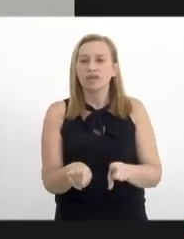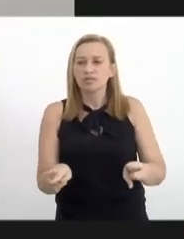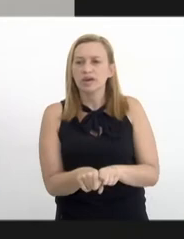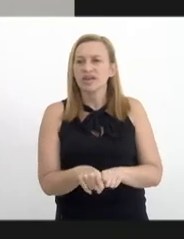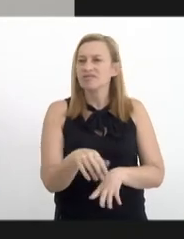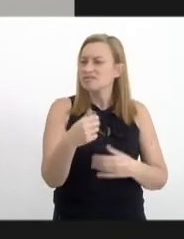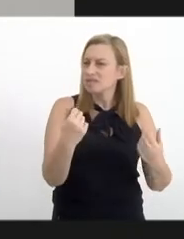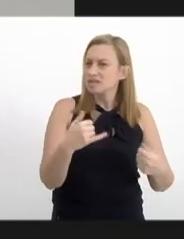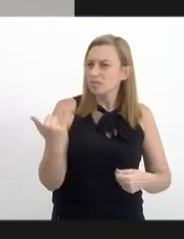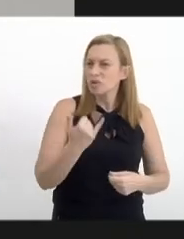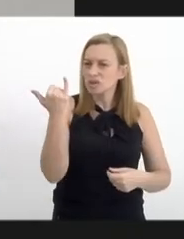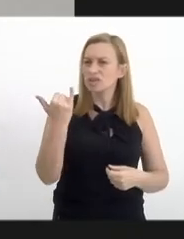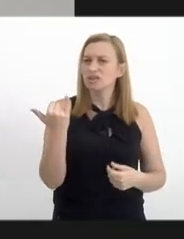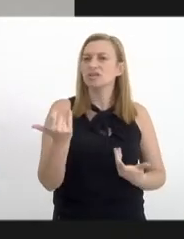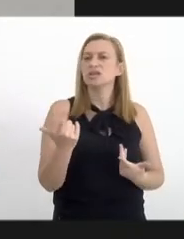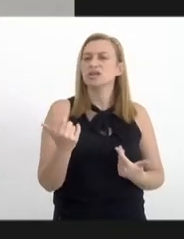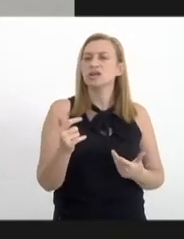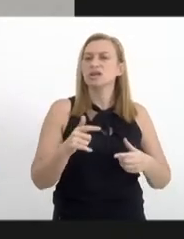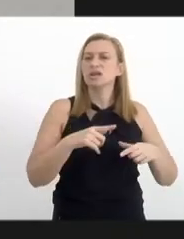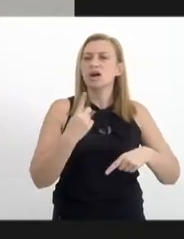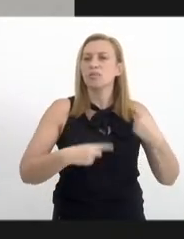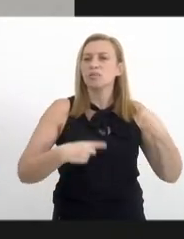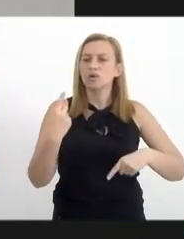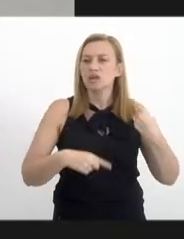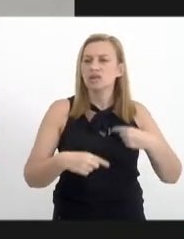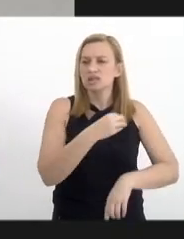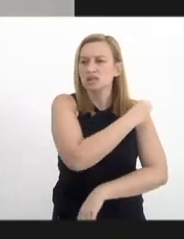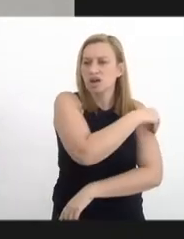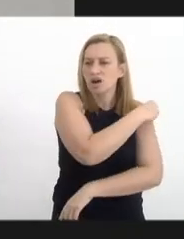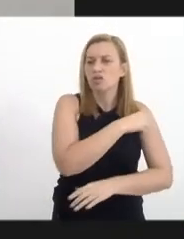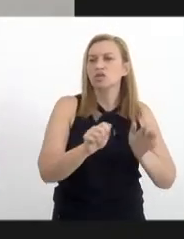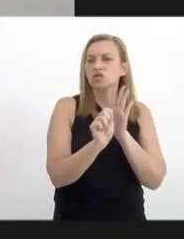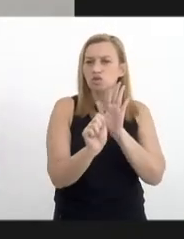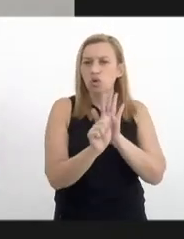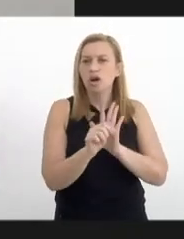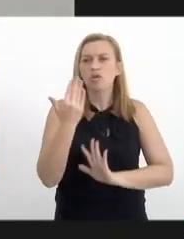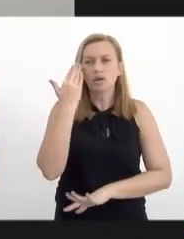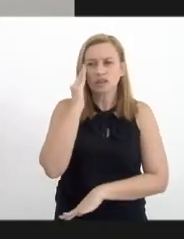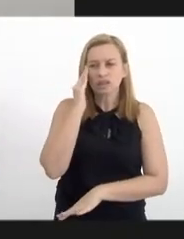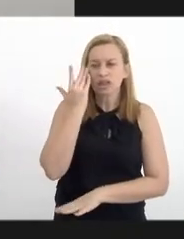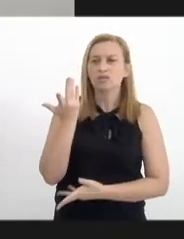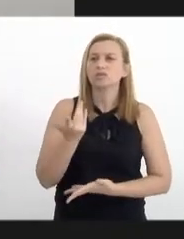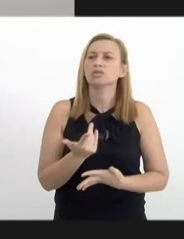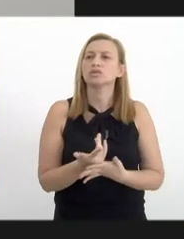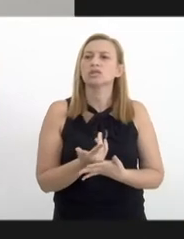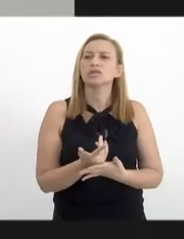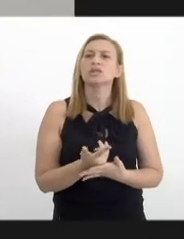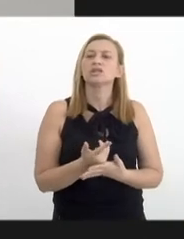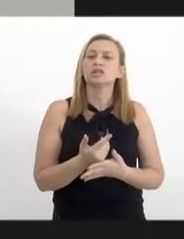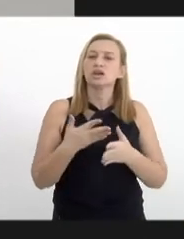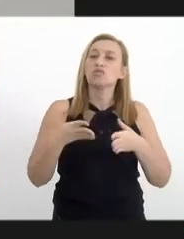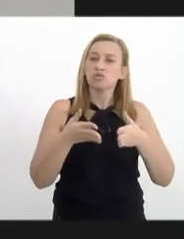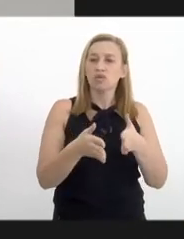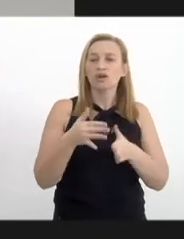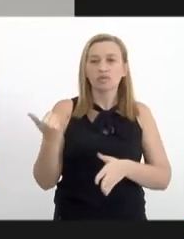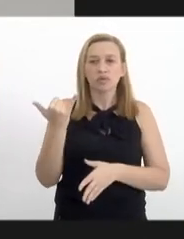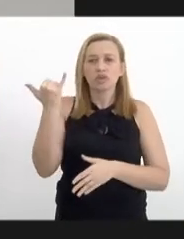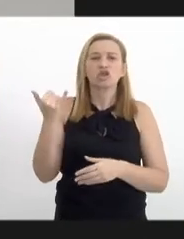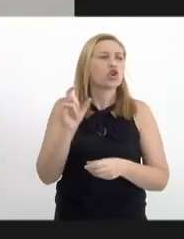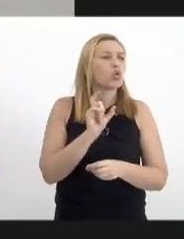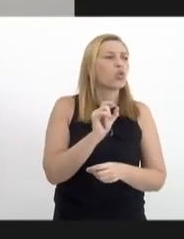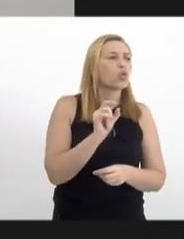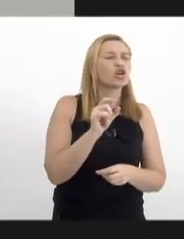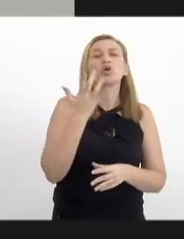também necessário significativo em relação à política de álcool e drogas e eu entendo até que é bastante central. Então, que